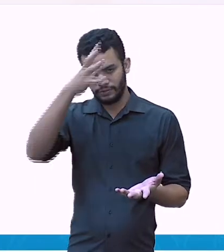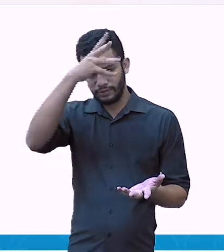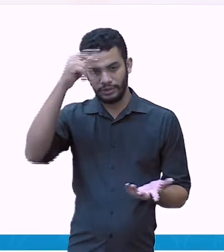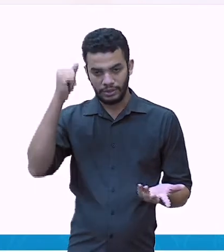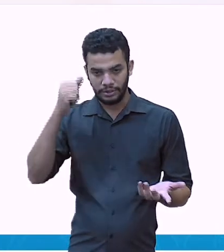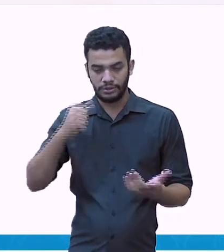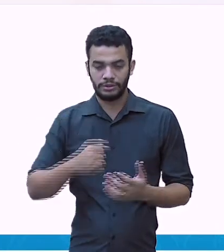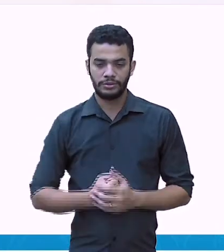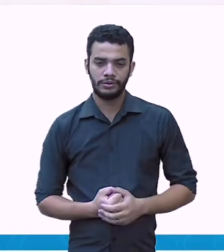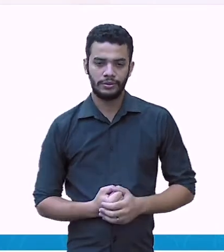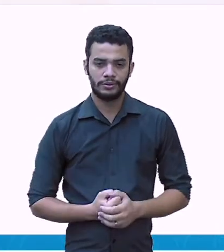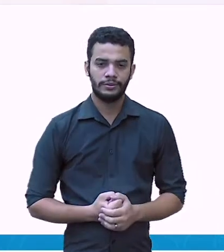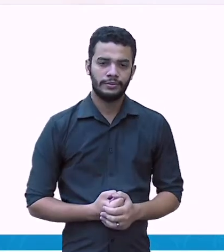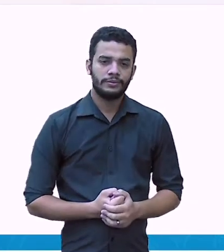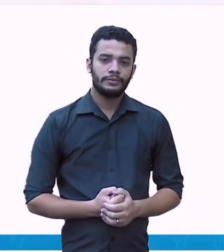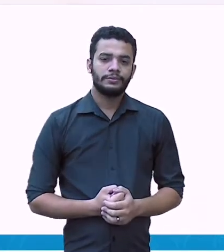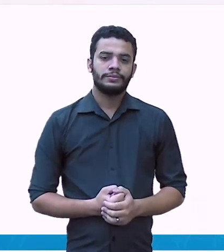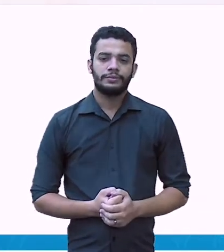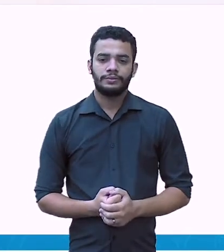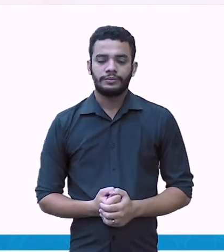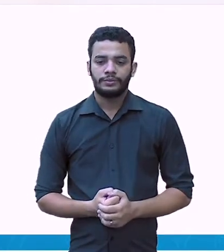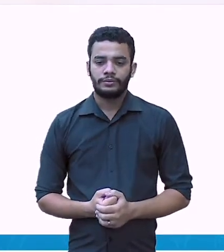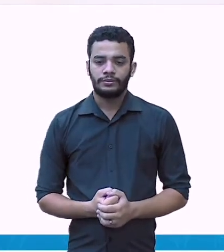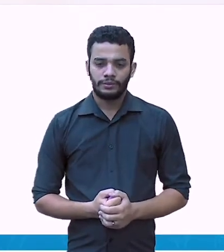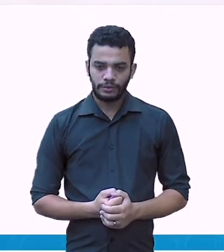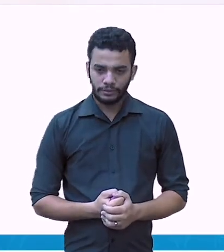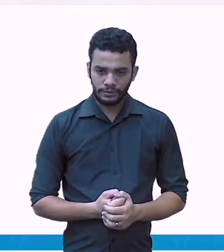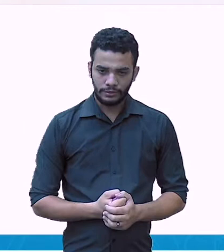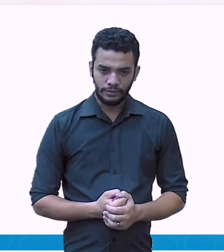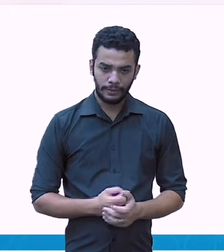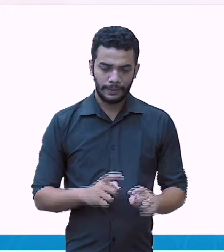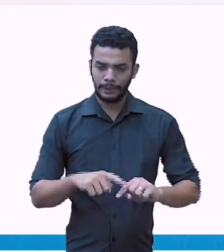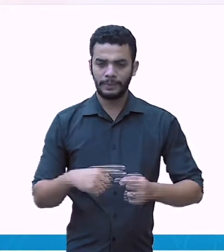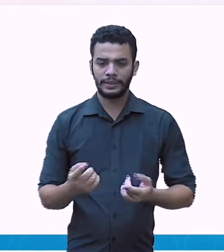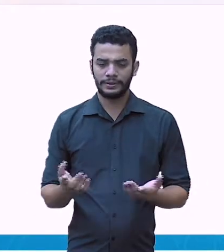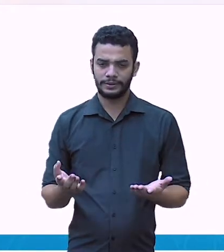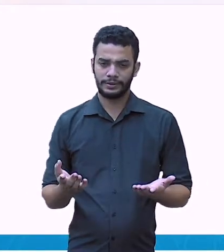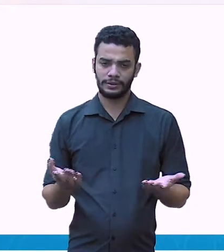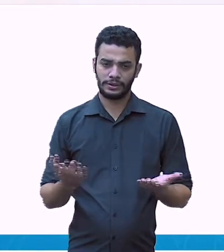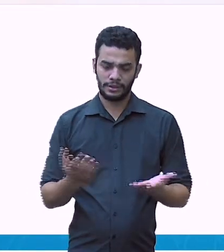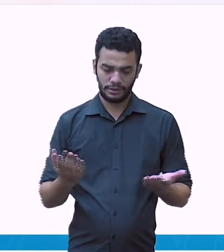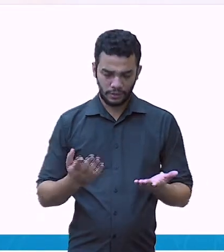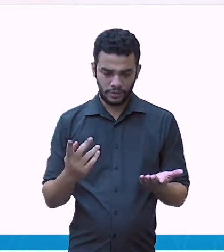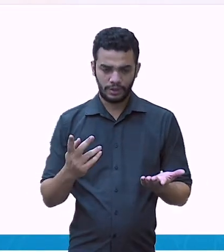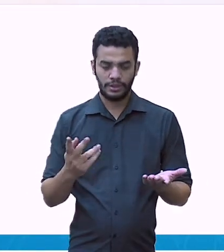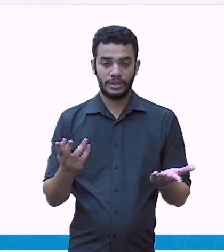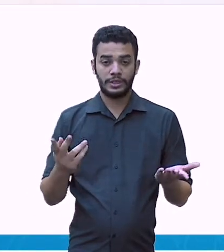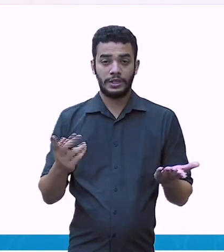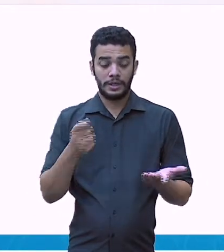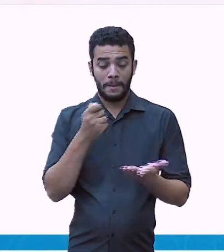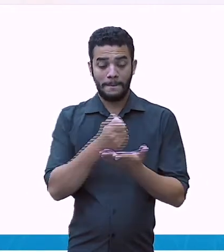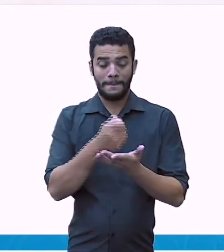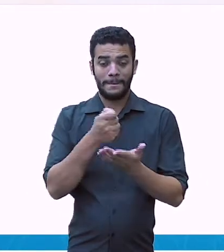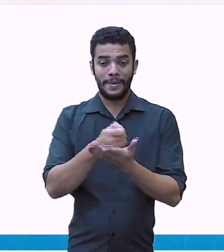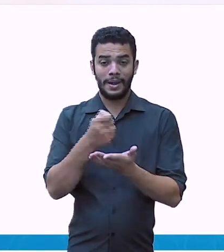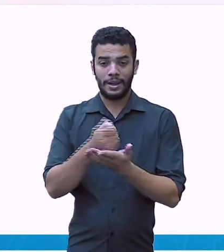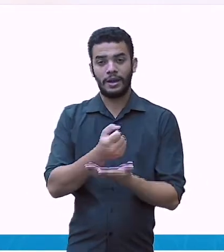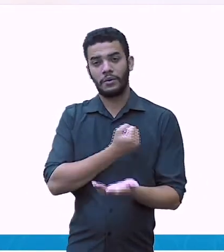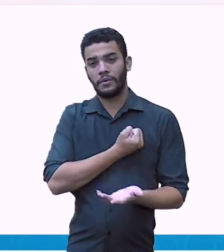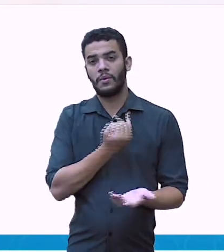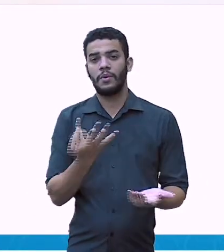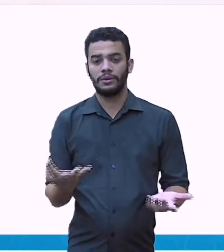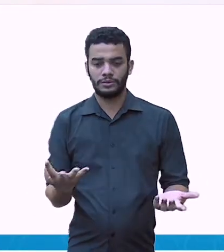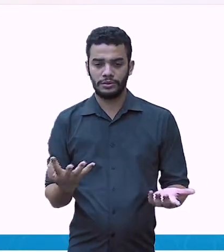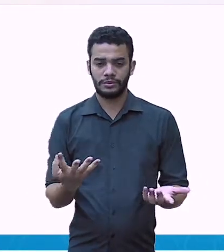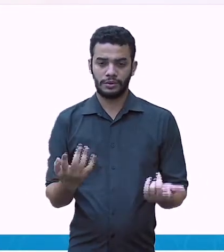Um refrigerante. Foi o que Daniel pediu. Quanto Daniel gastou? Então, para eu saber quanto que Daniel gastou,